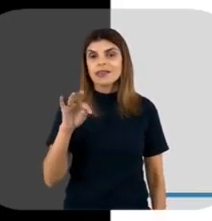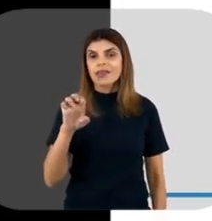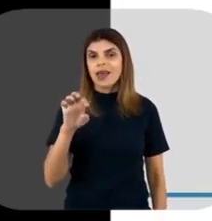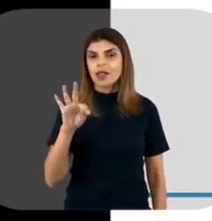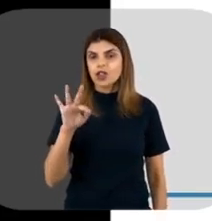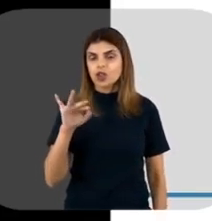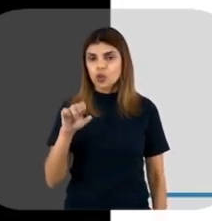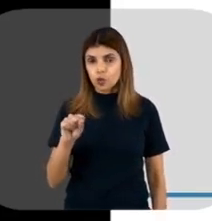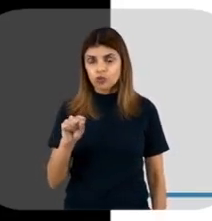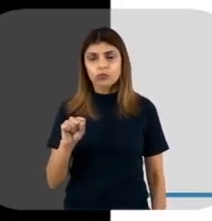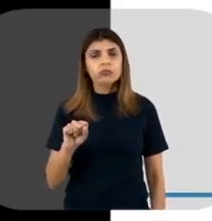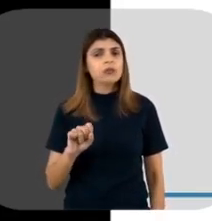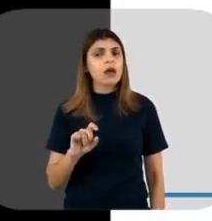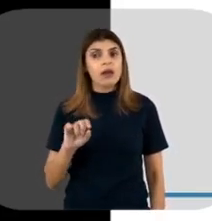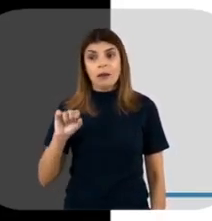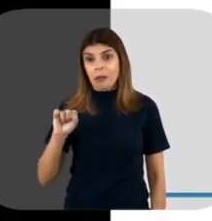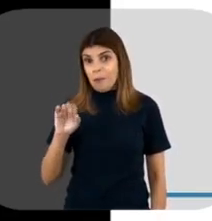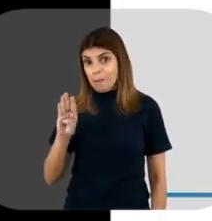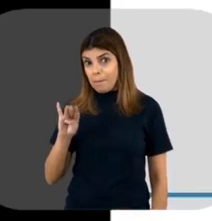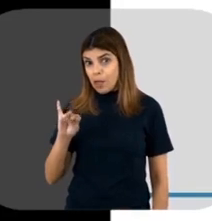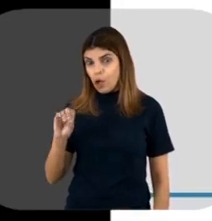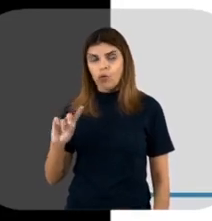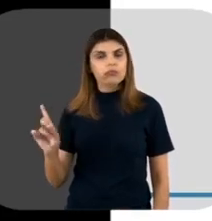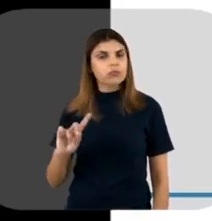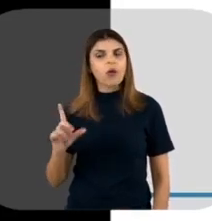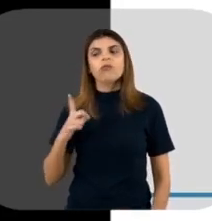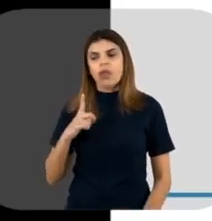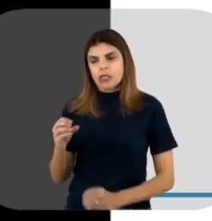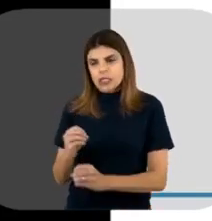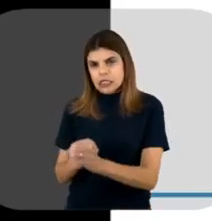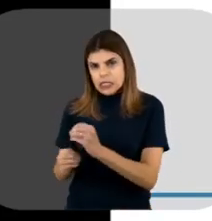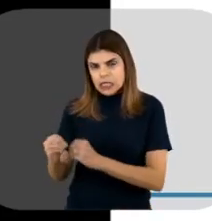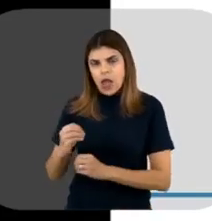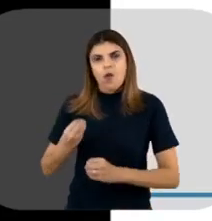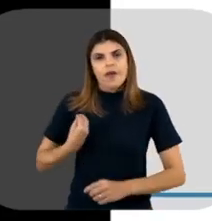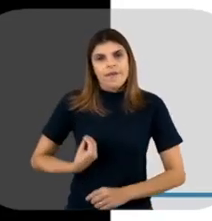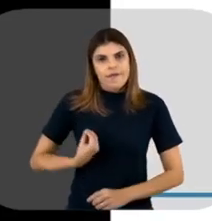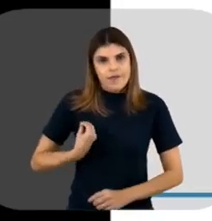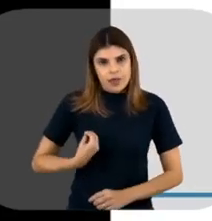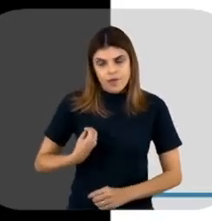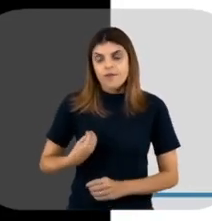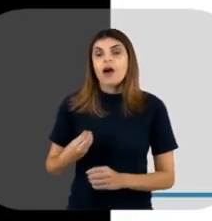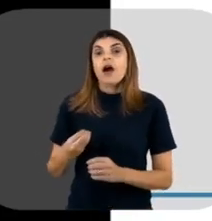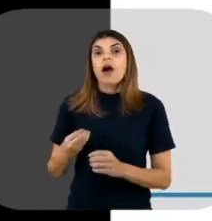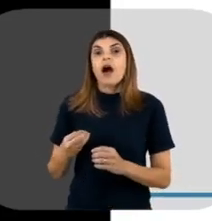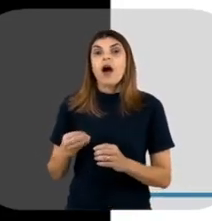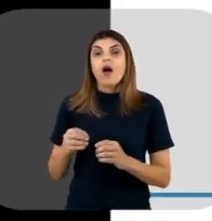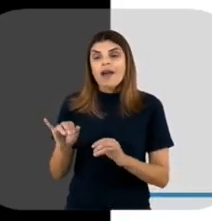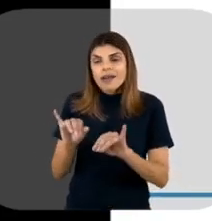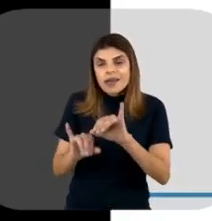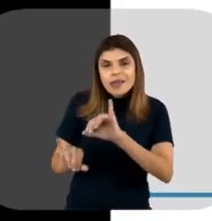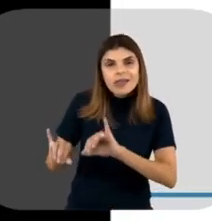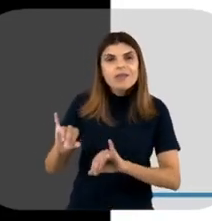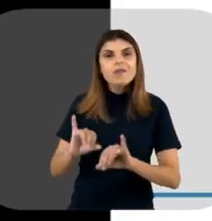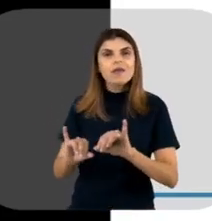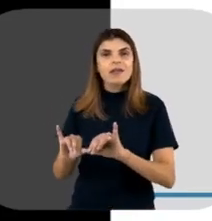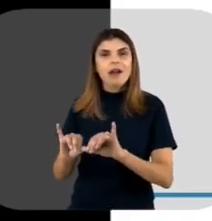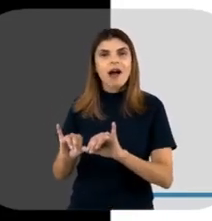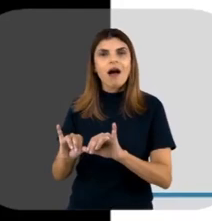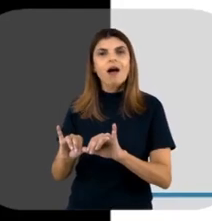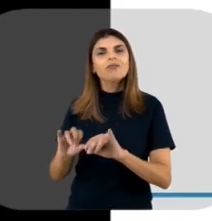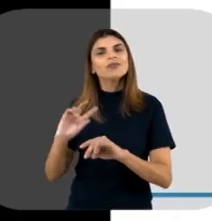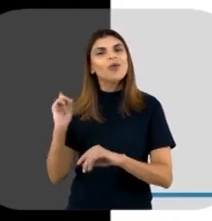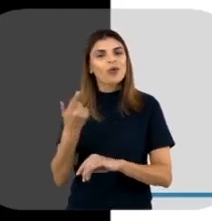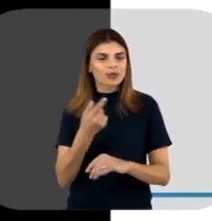E os biosimilares não. Eles são fabricados em células vivas. Ao invés da síntese química convencional